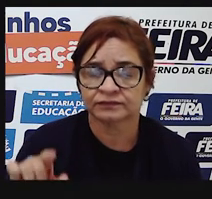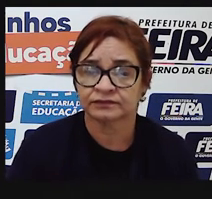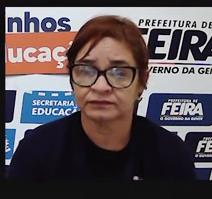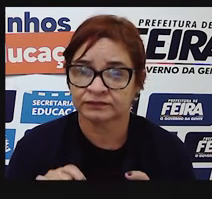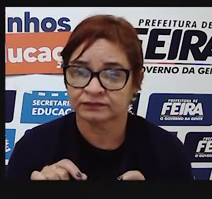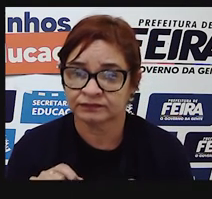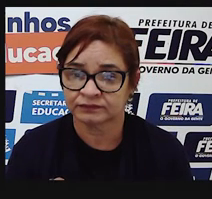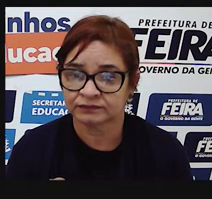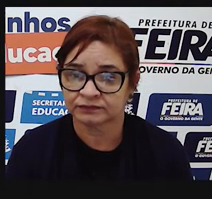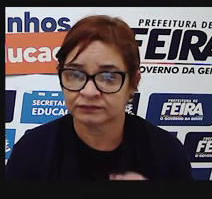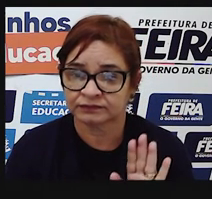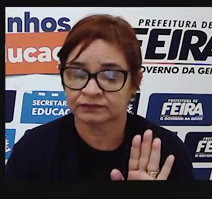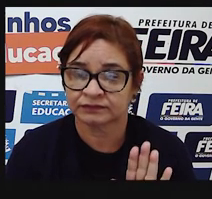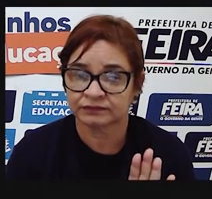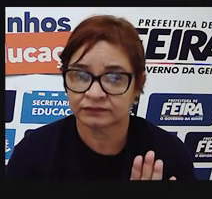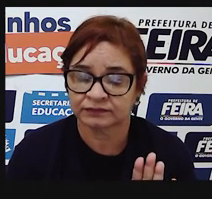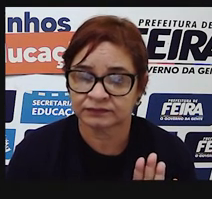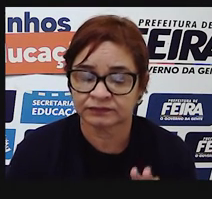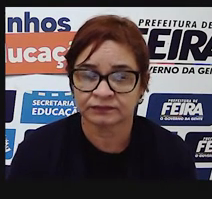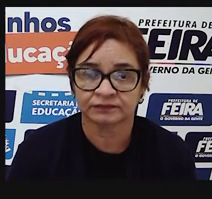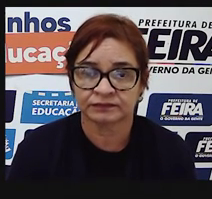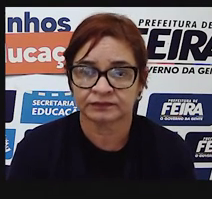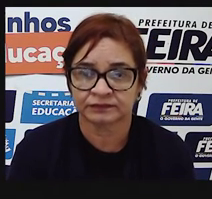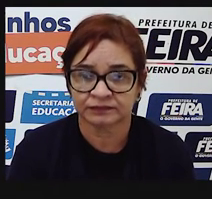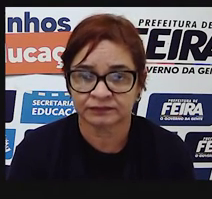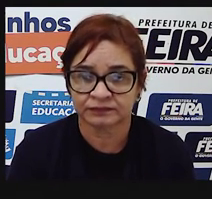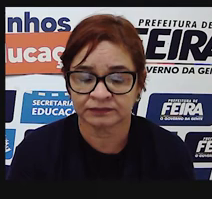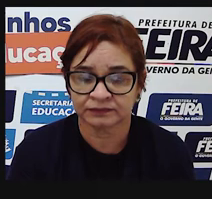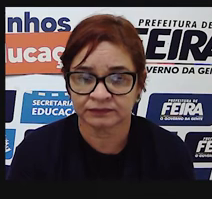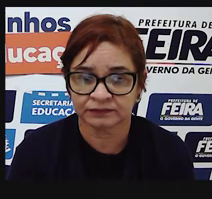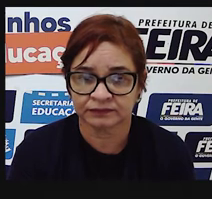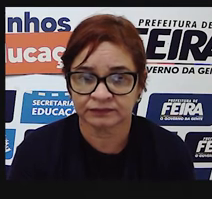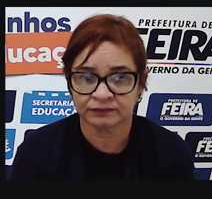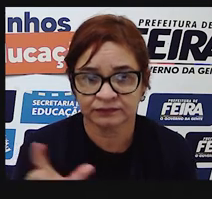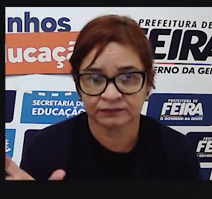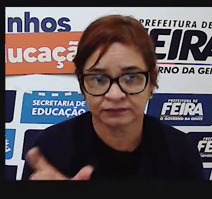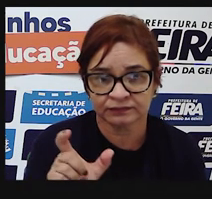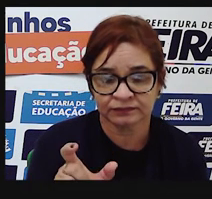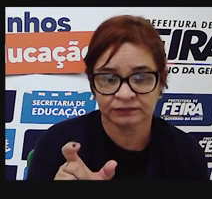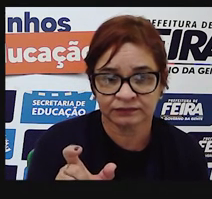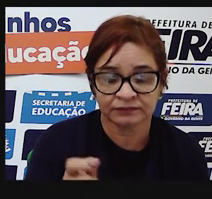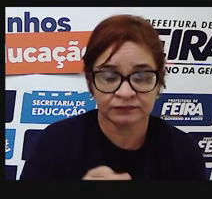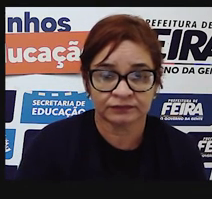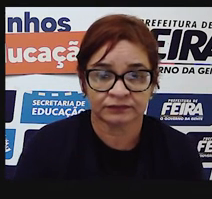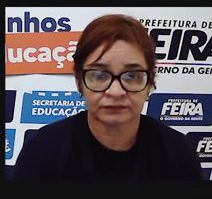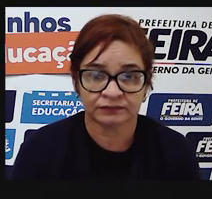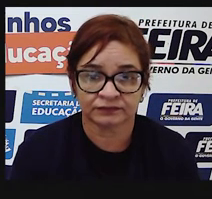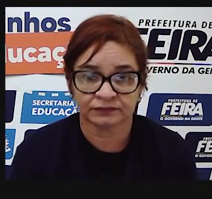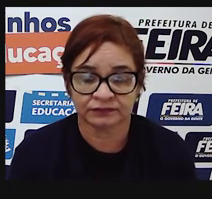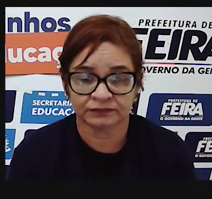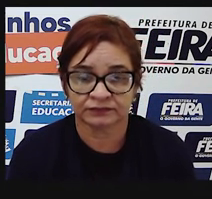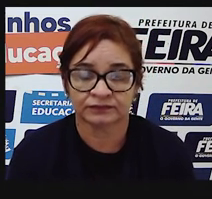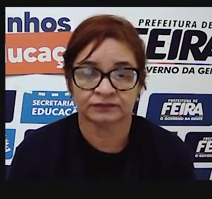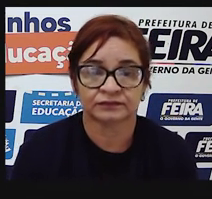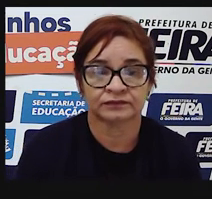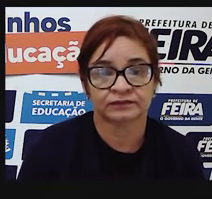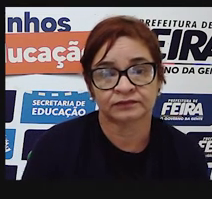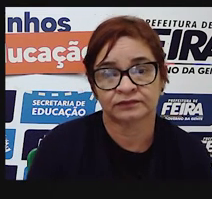ela representa uma pausa curta na hora que você está escrevendo. Ou seja, quem lê,